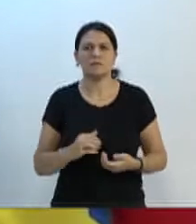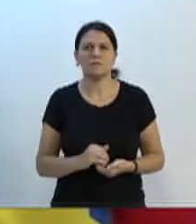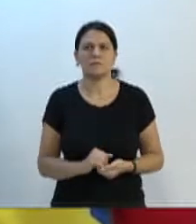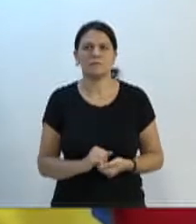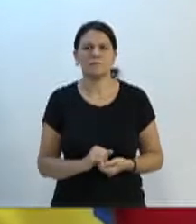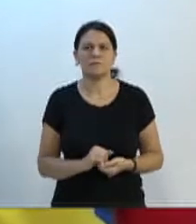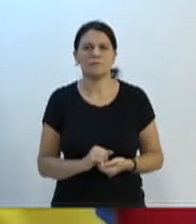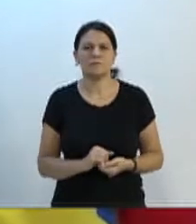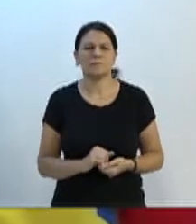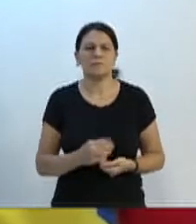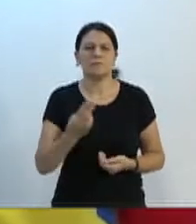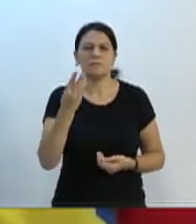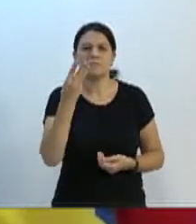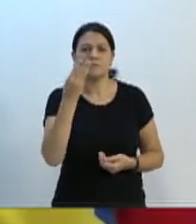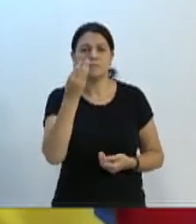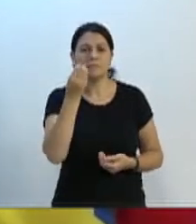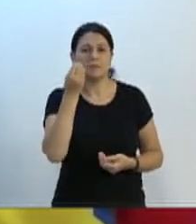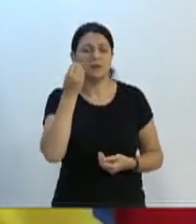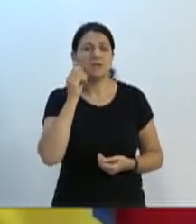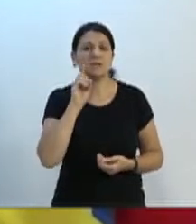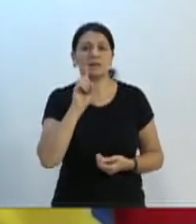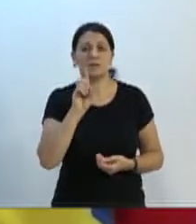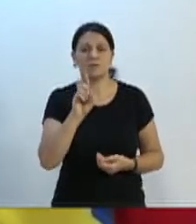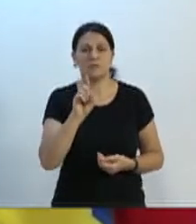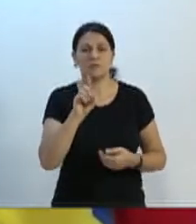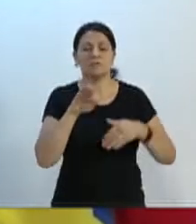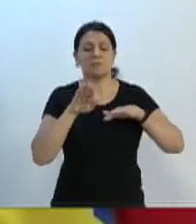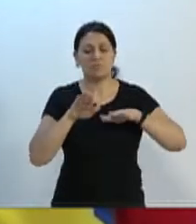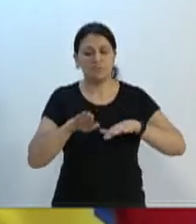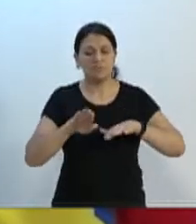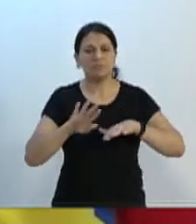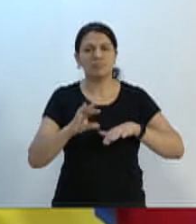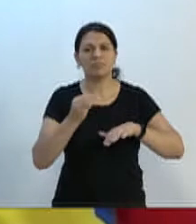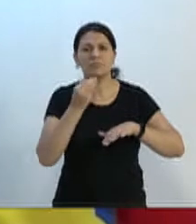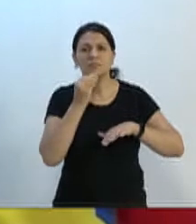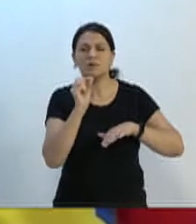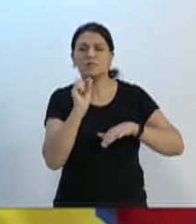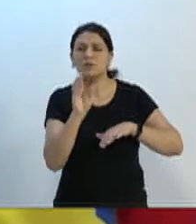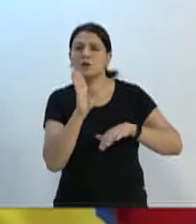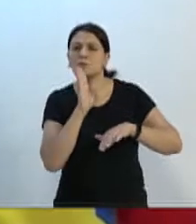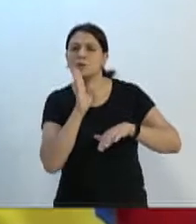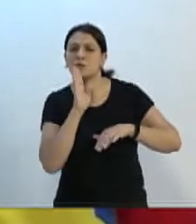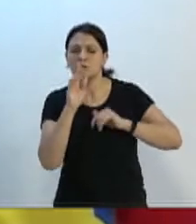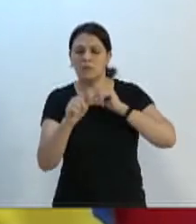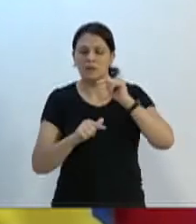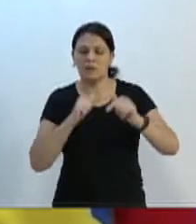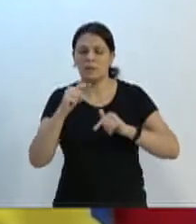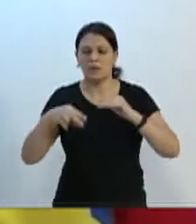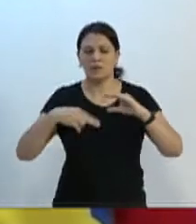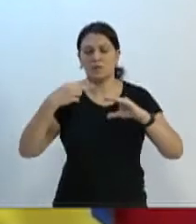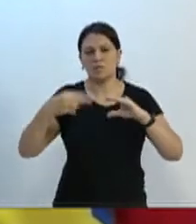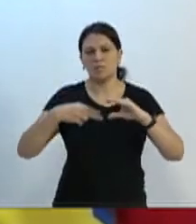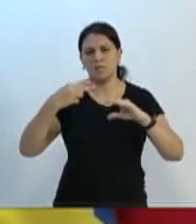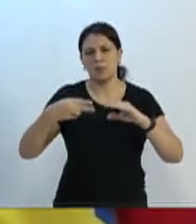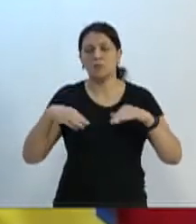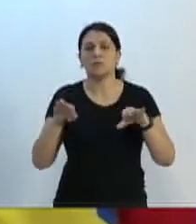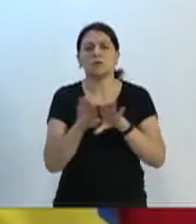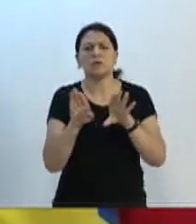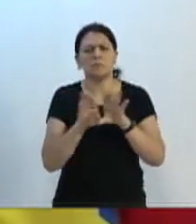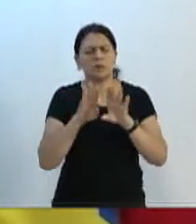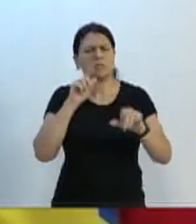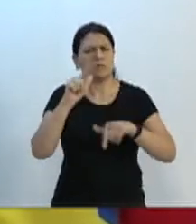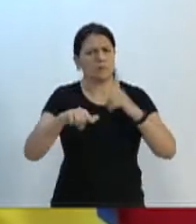Nesses 30 dias, tivemos a oportunidade de conhecer um pouco do trabalho dessa casa. Trabalhamos